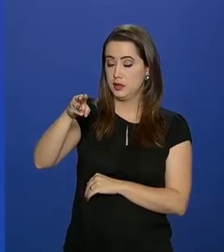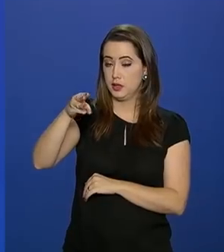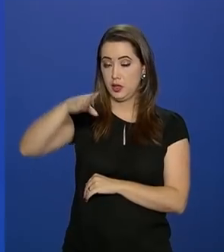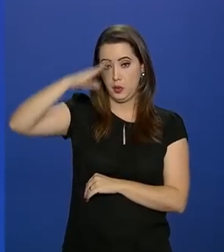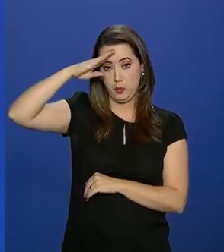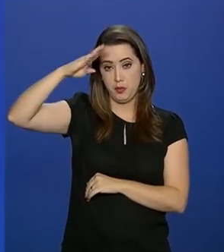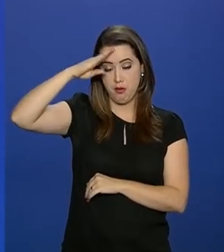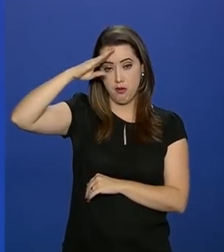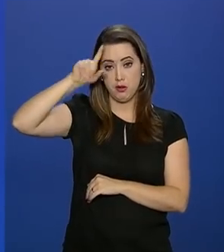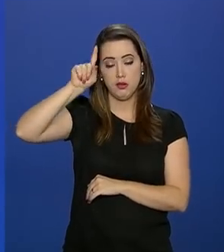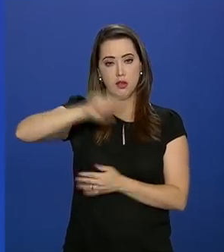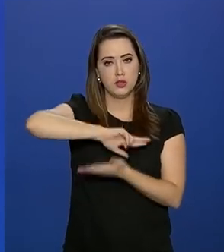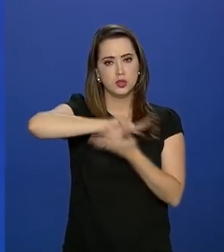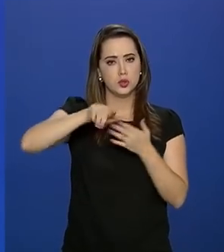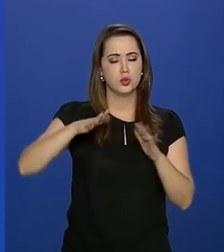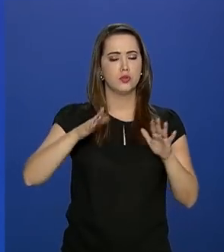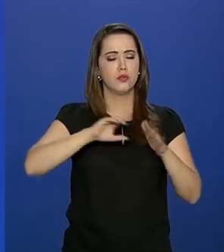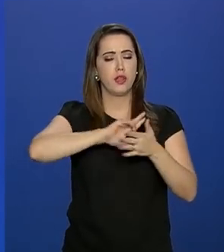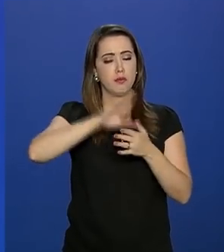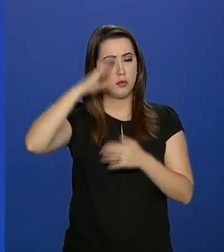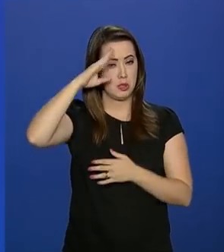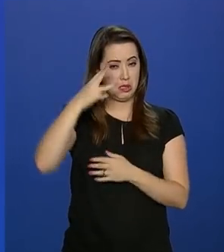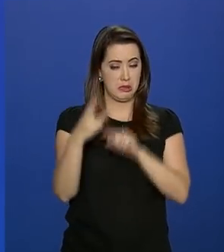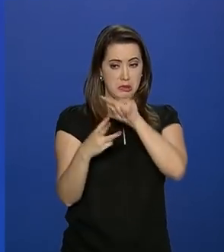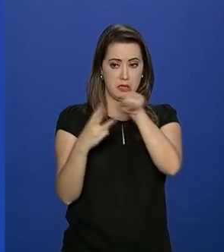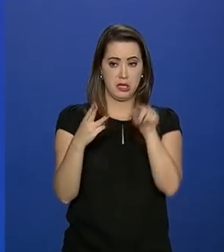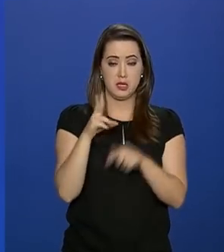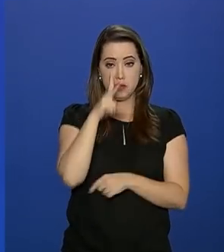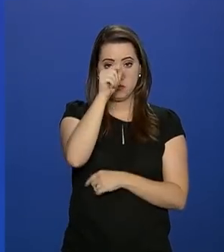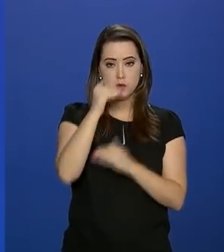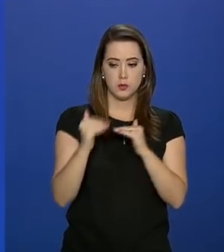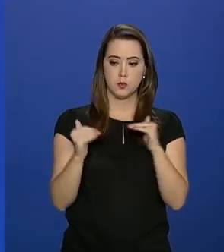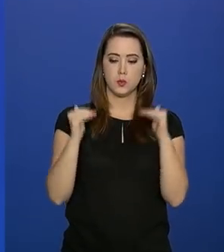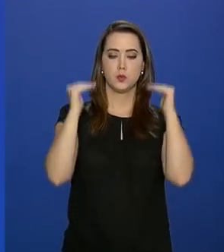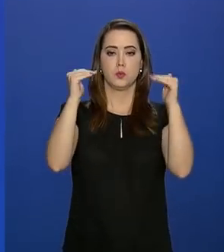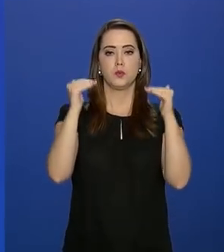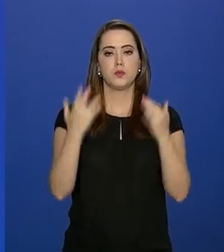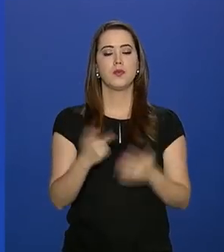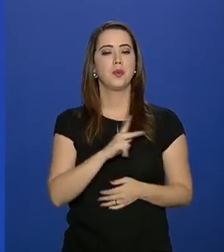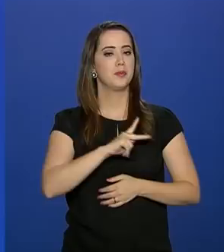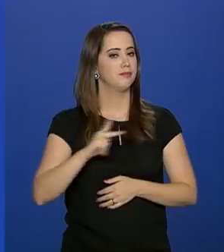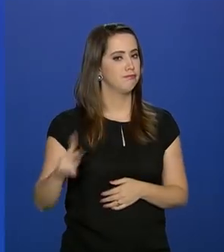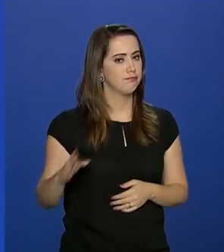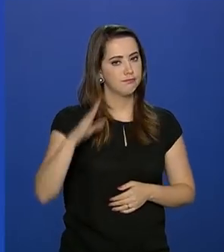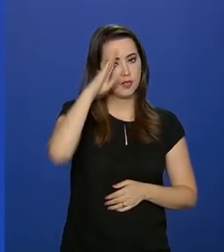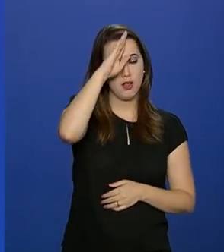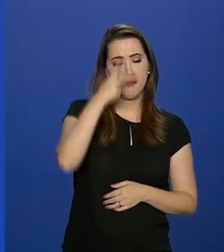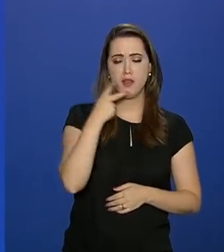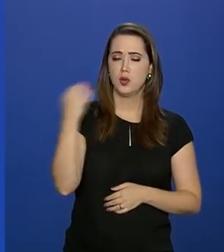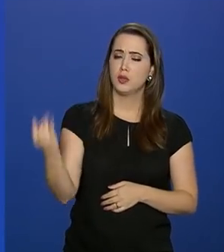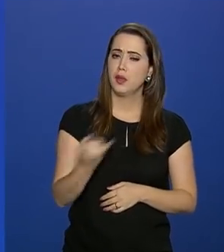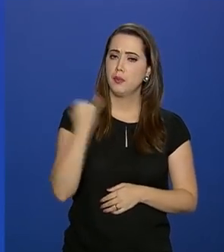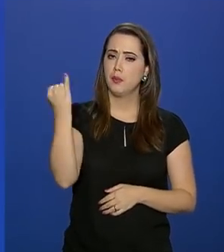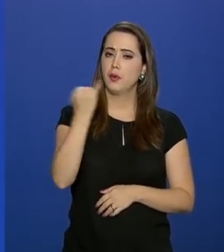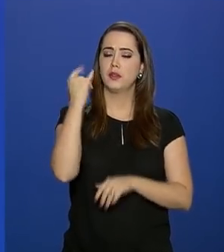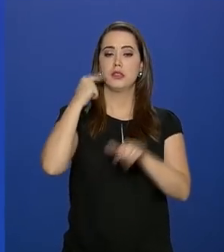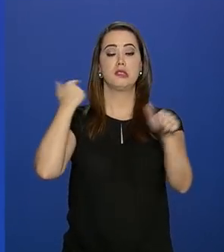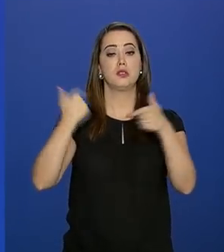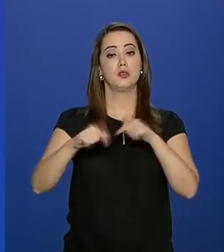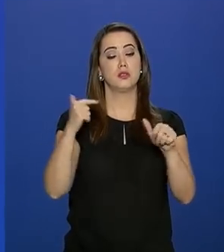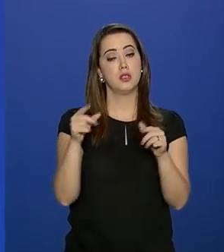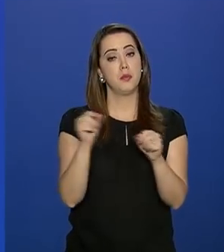Marinha, Exército e Aeronáutica receberam a promoção. O presidente Jair Bolsonaro destacou a importância do trabalho